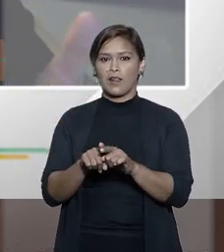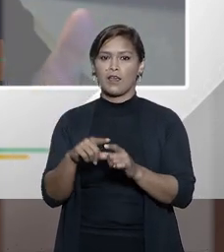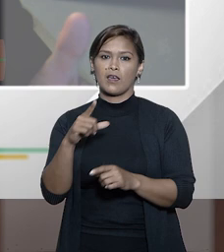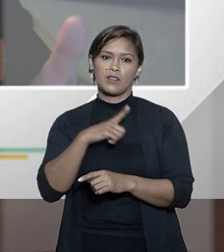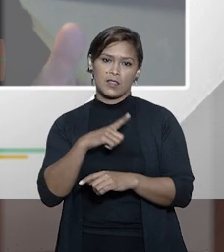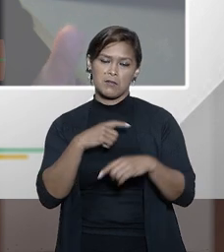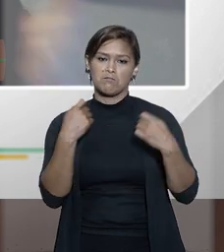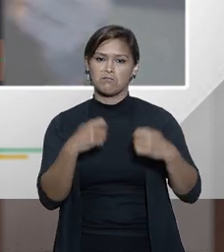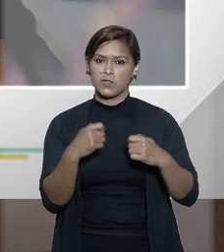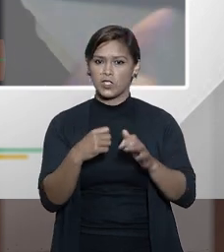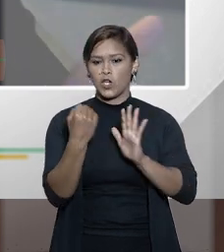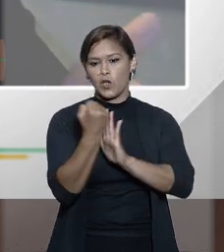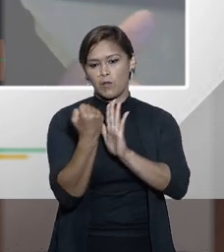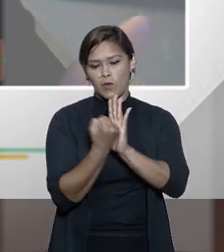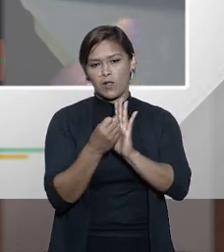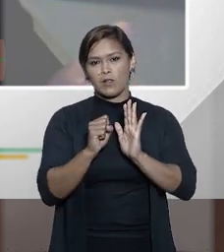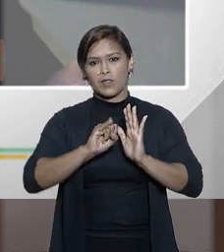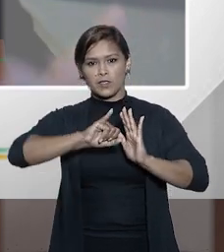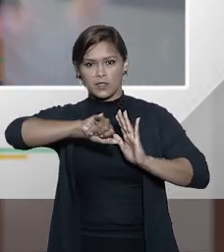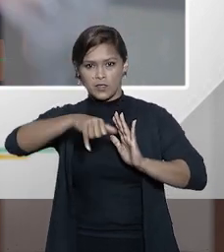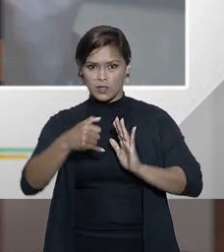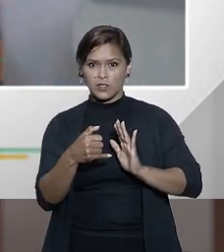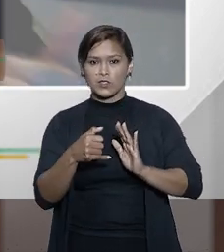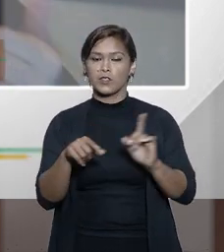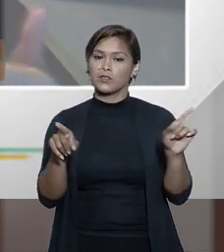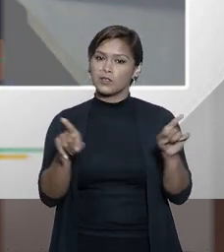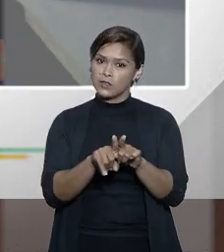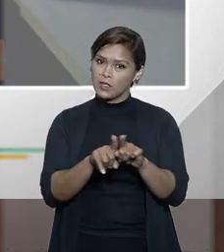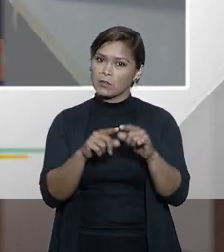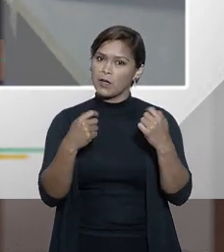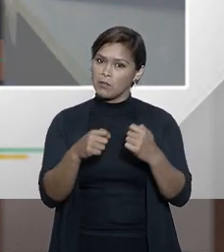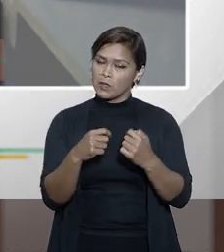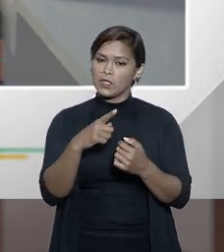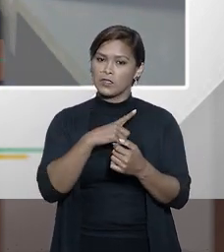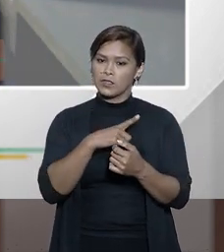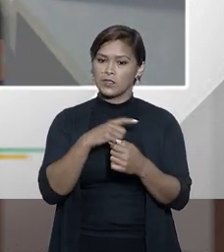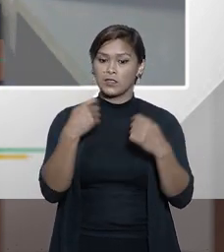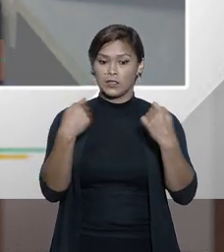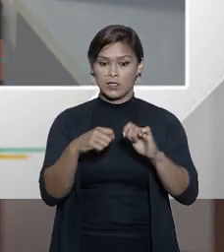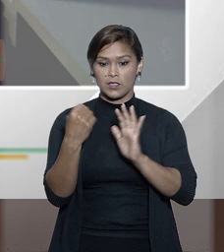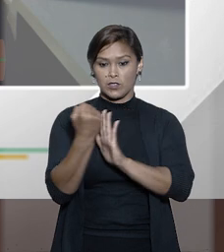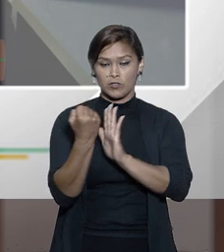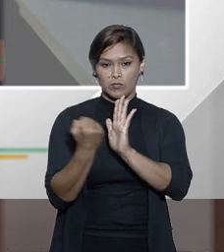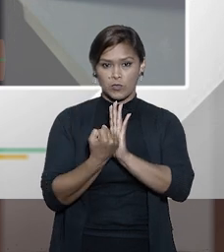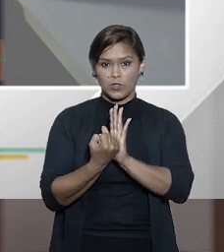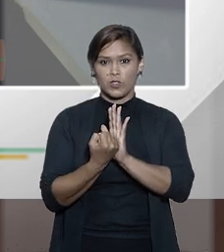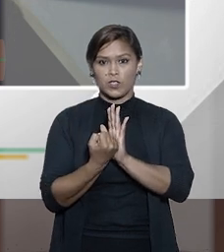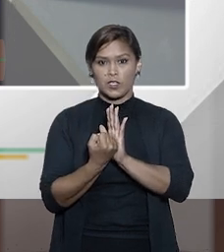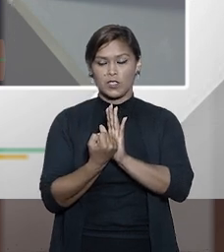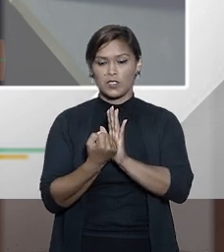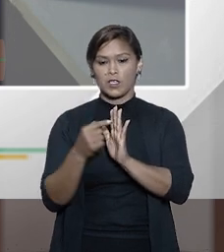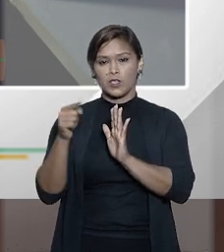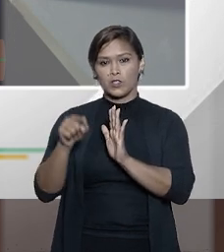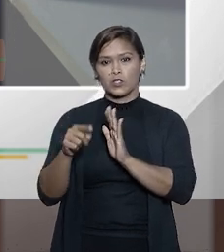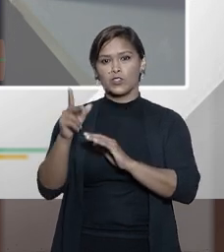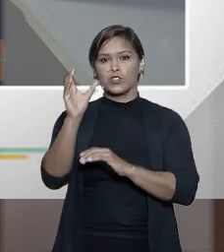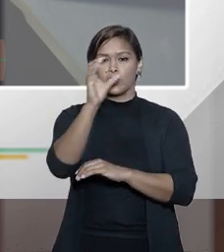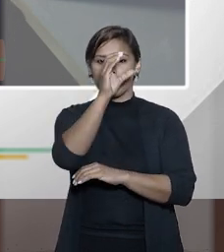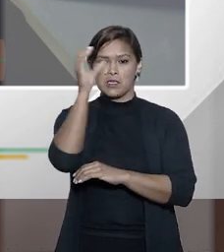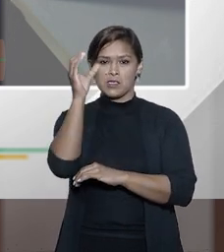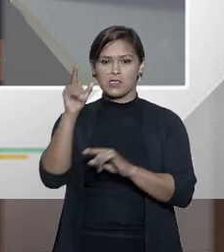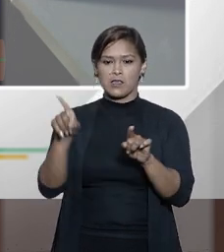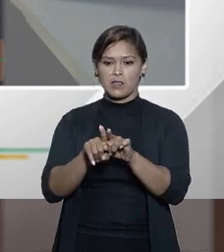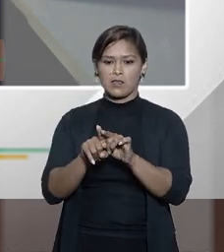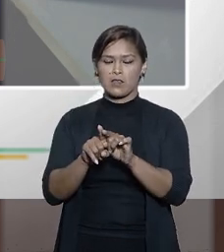existe a necessidade de homologação pelo STJ também deveria existir a necessidade de homologação no caso de cidadãos